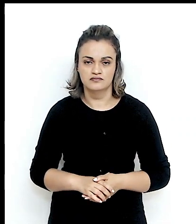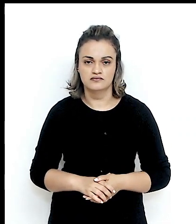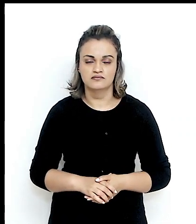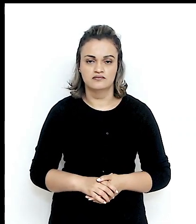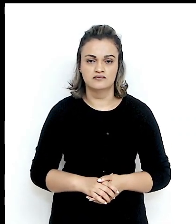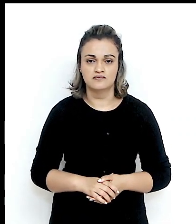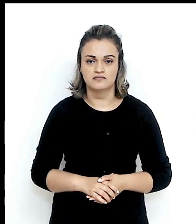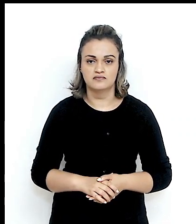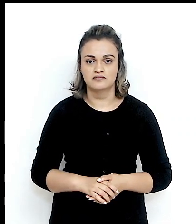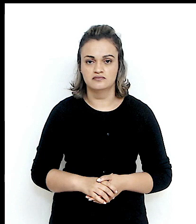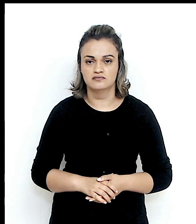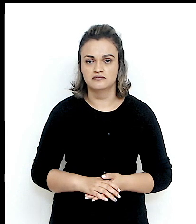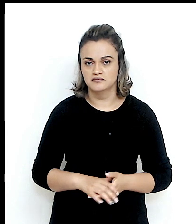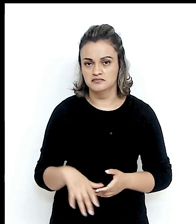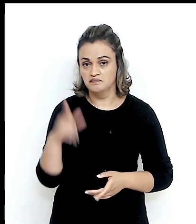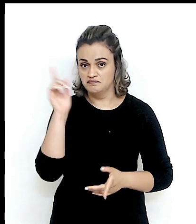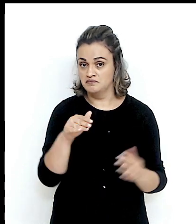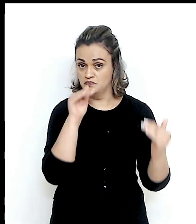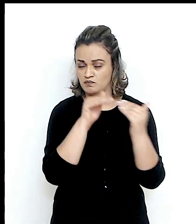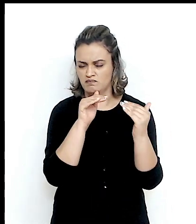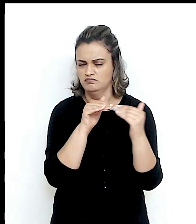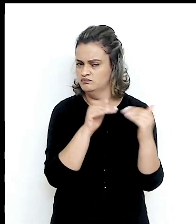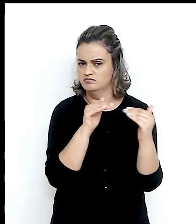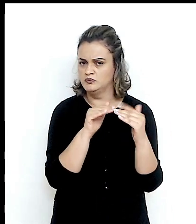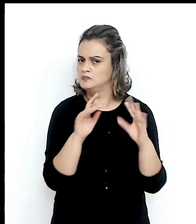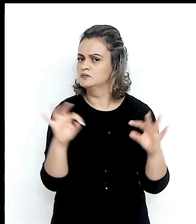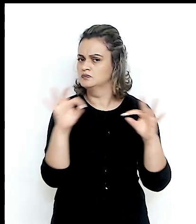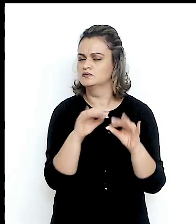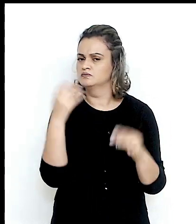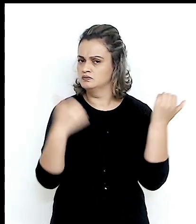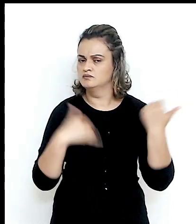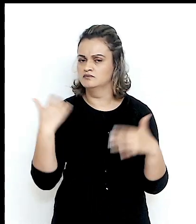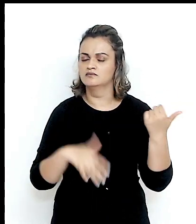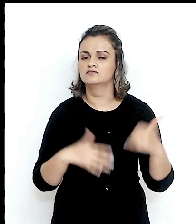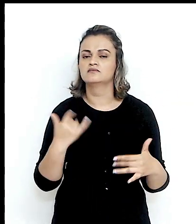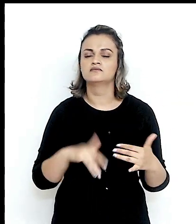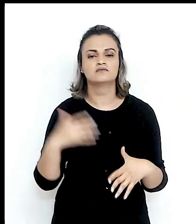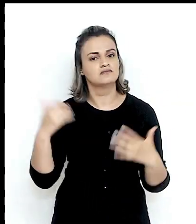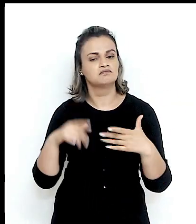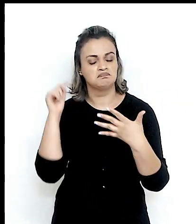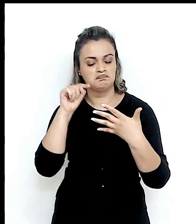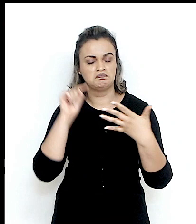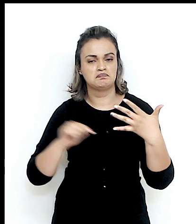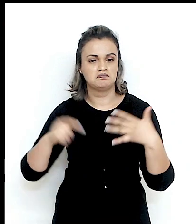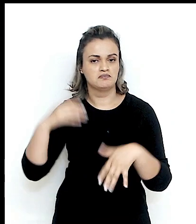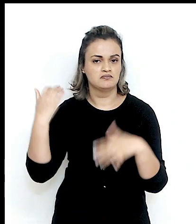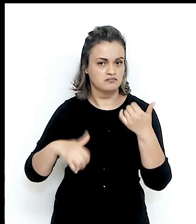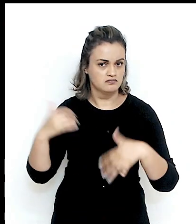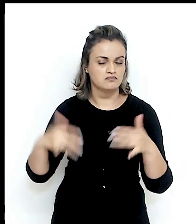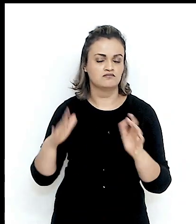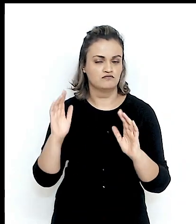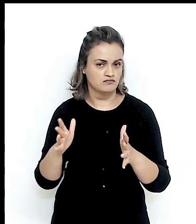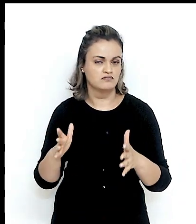plenamente com os pontos destacados pelo senhor Ronaldo